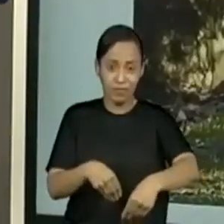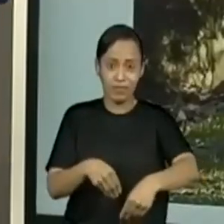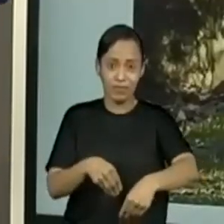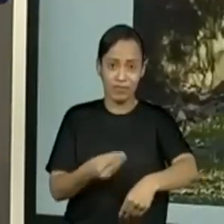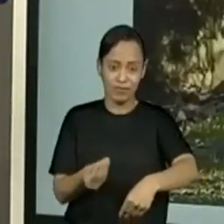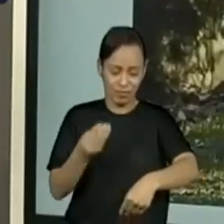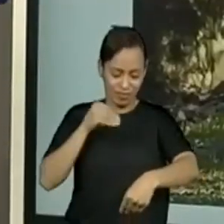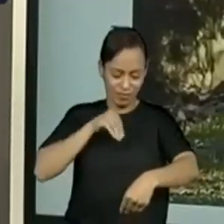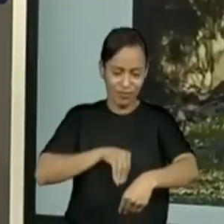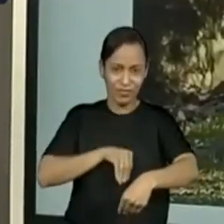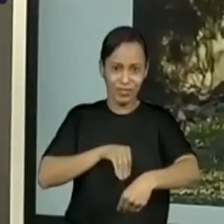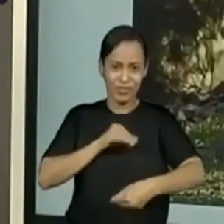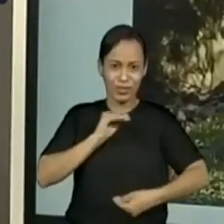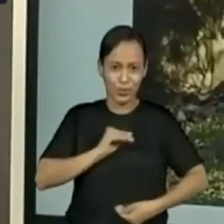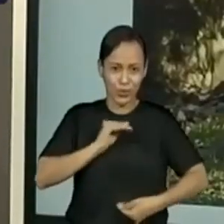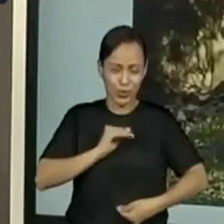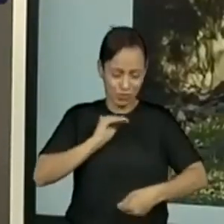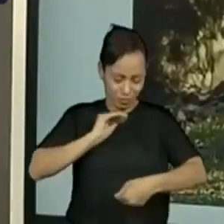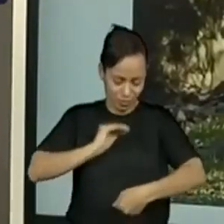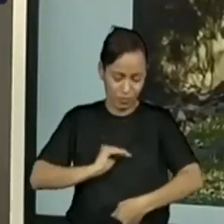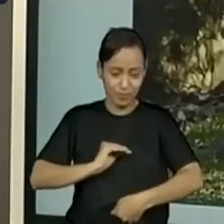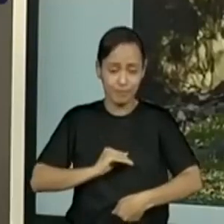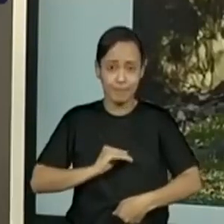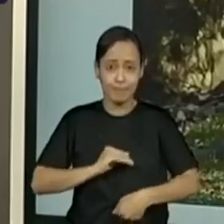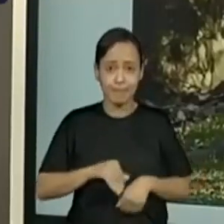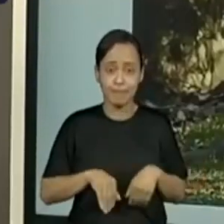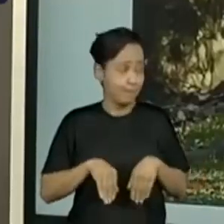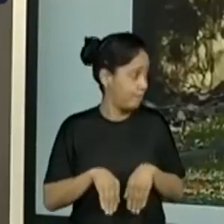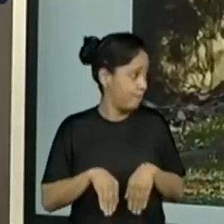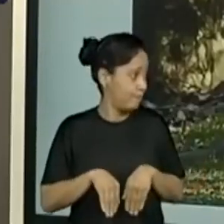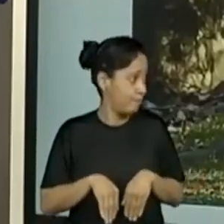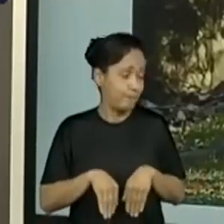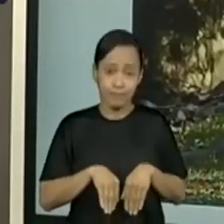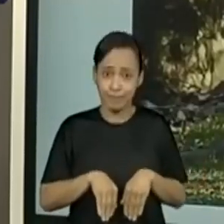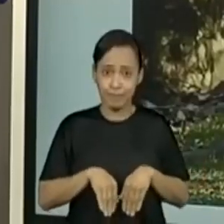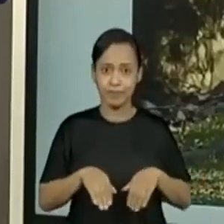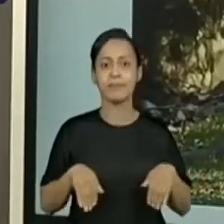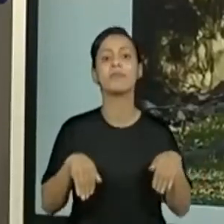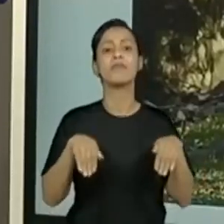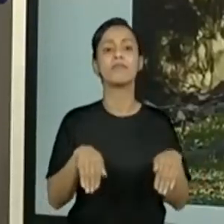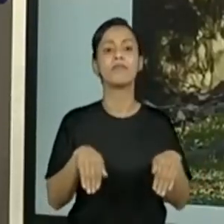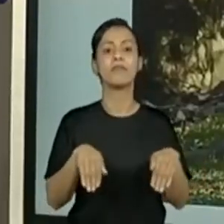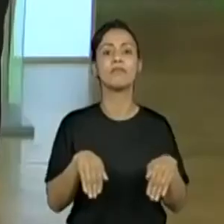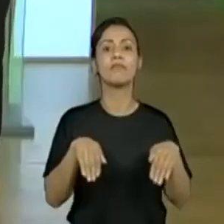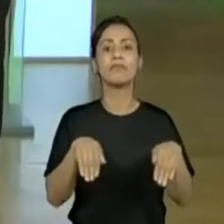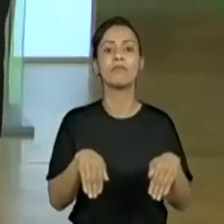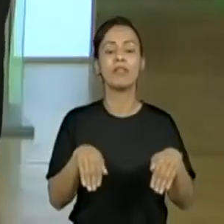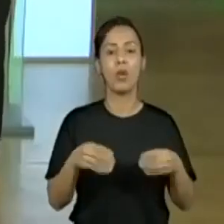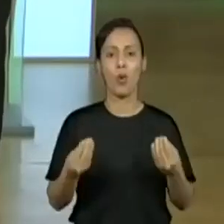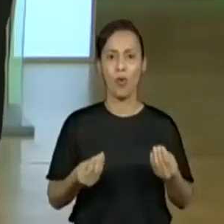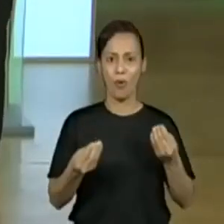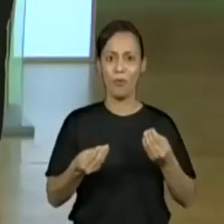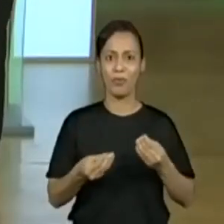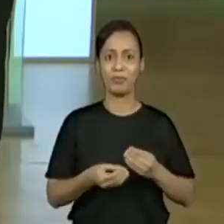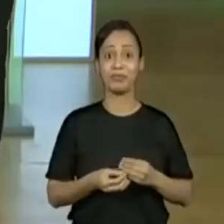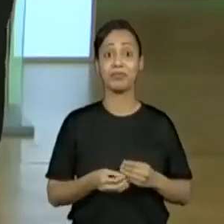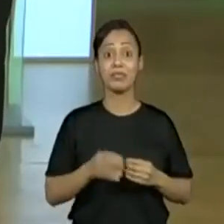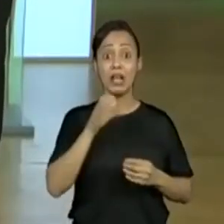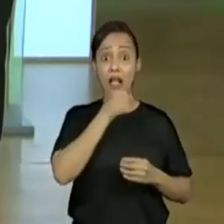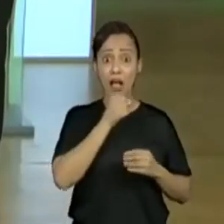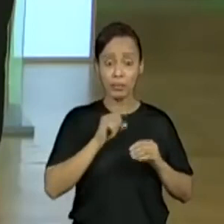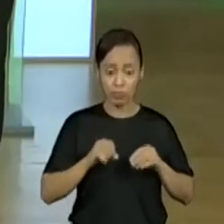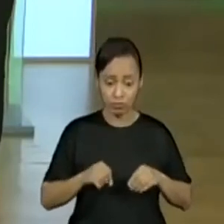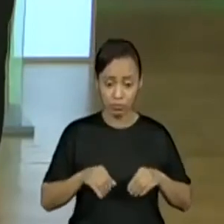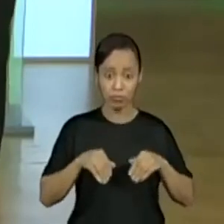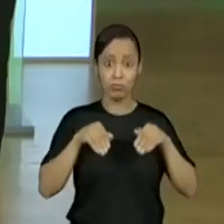levá-lo a se locomover até alguns metros de uma só vez. Olha que interessante, ele já chega no local que ele deseja